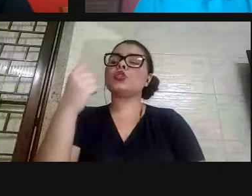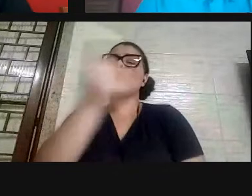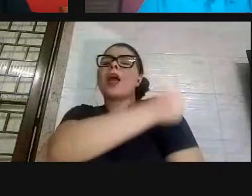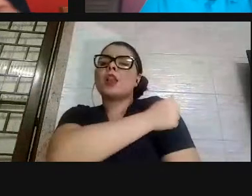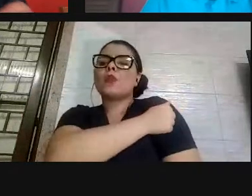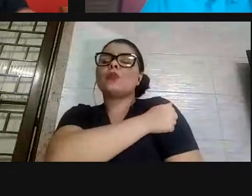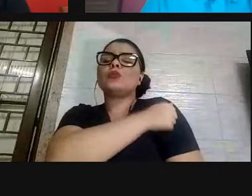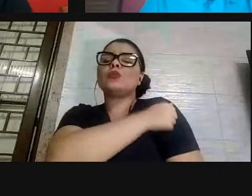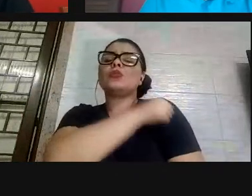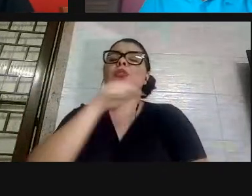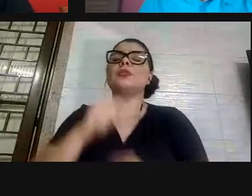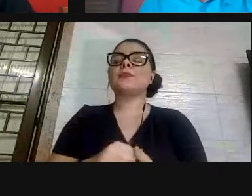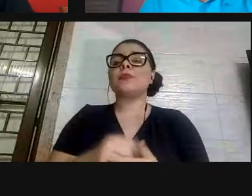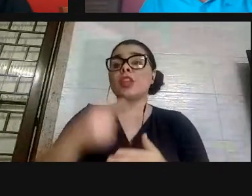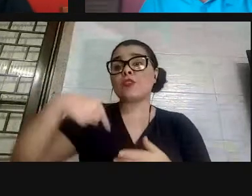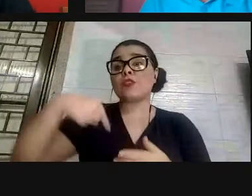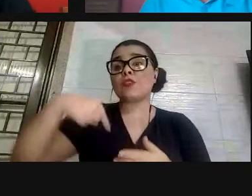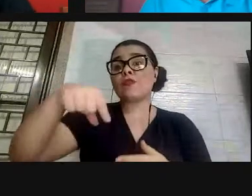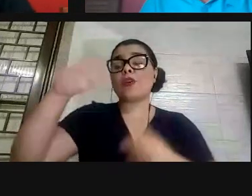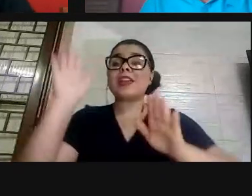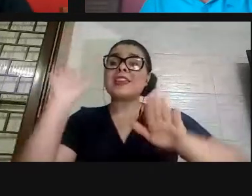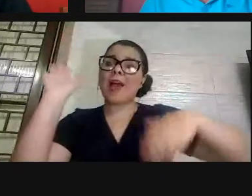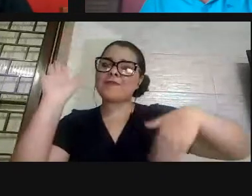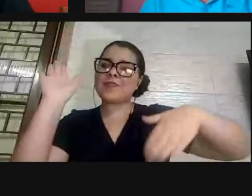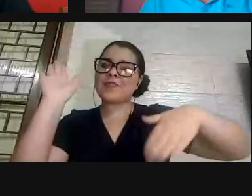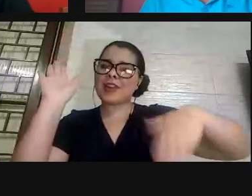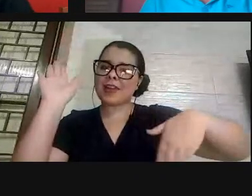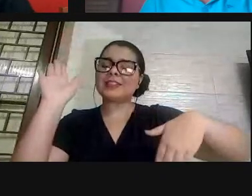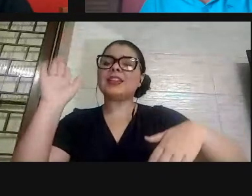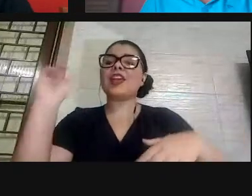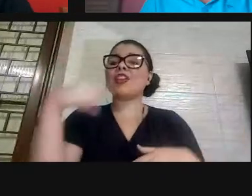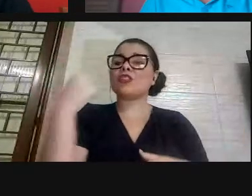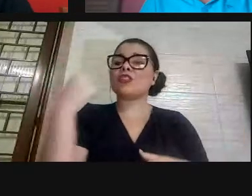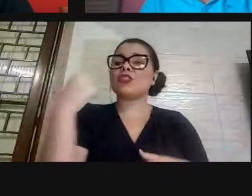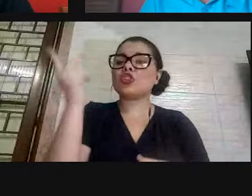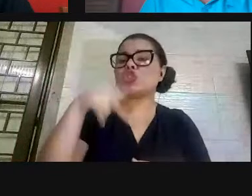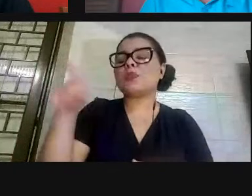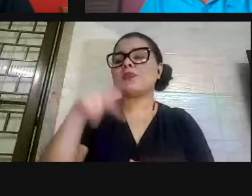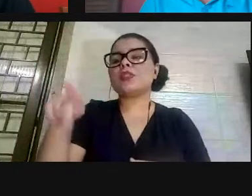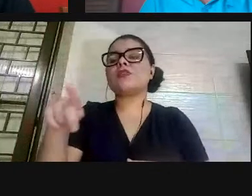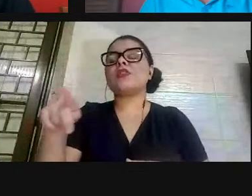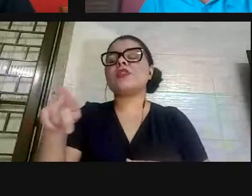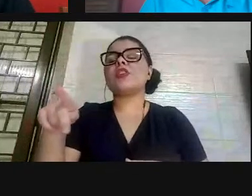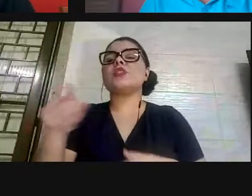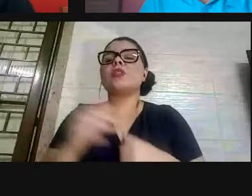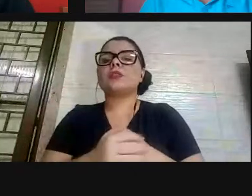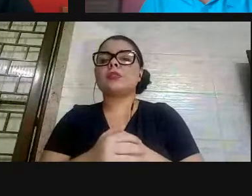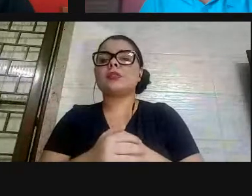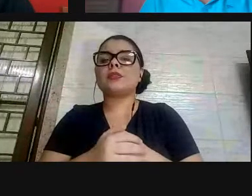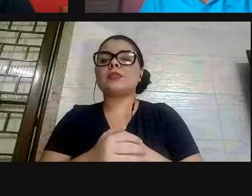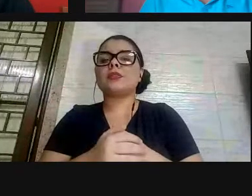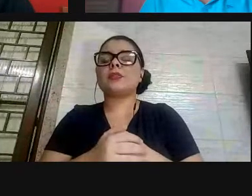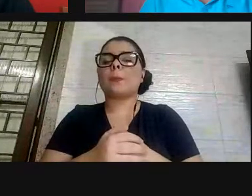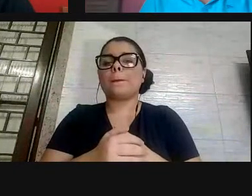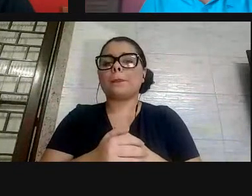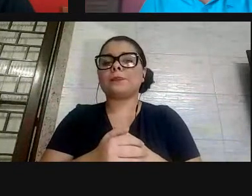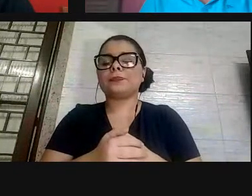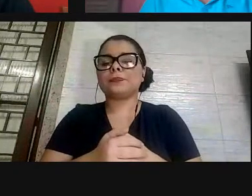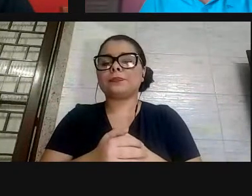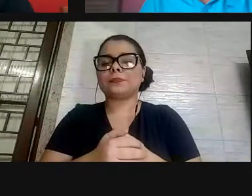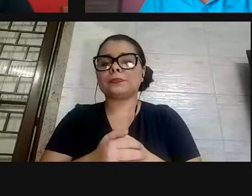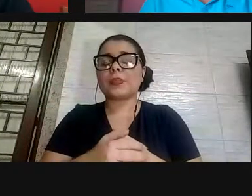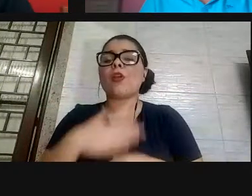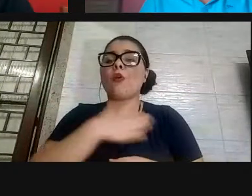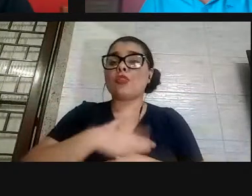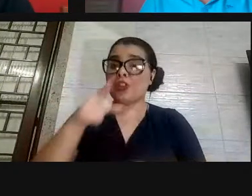foi a praia e que os nossos professores conseguiram lançá-la de volta para o mar. Eu gostaria que